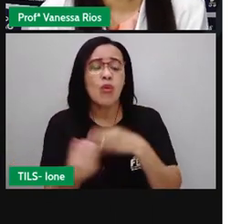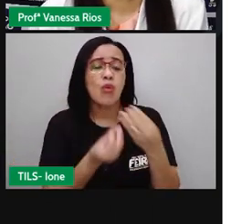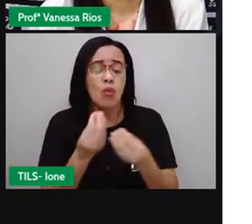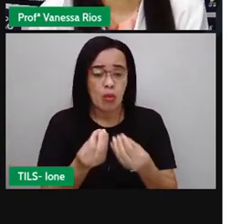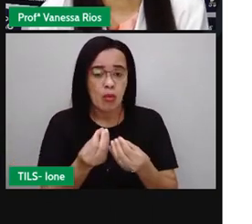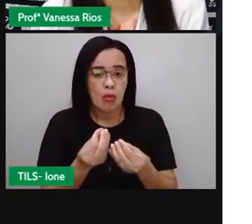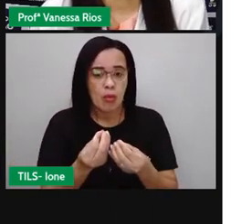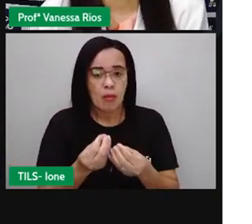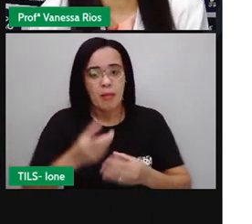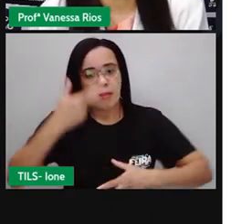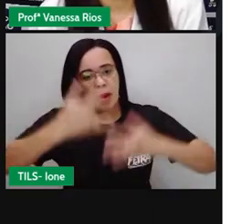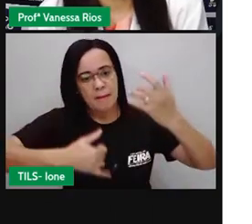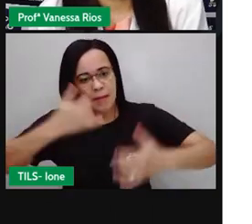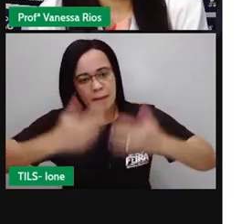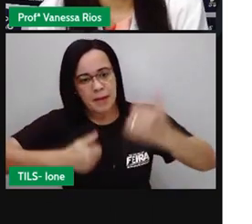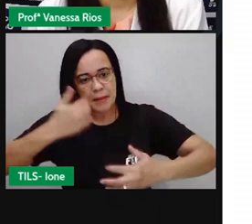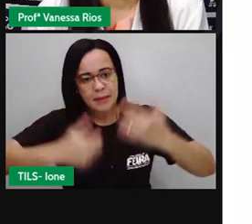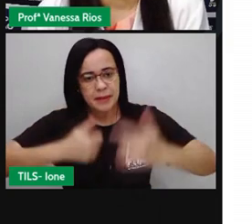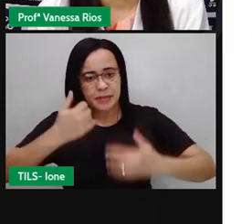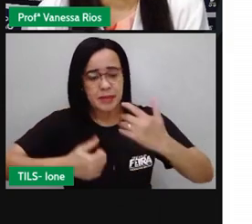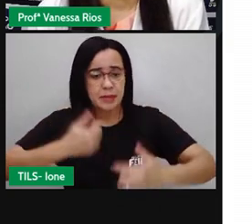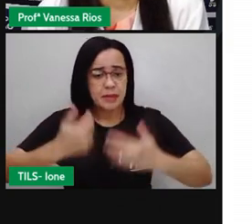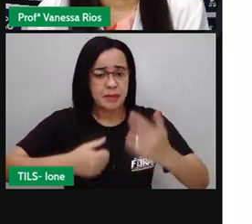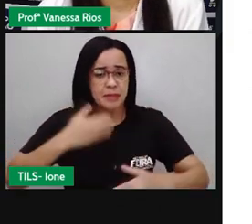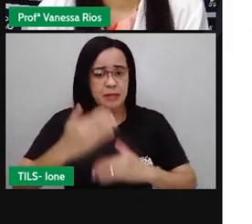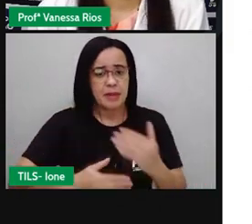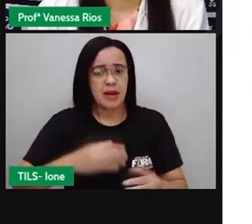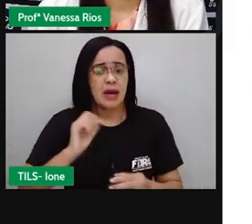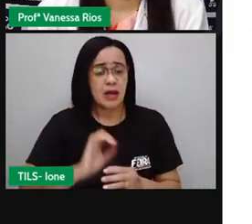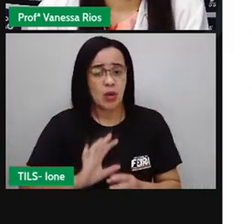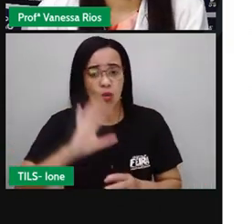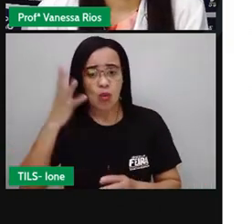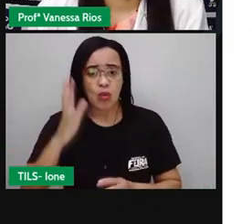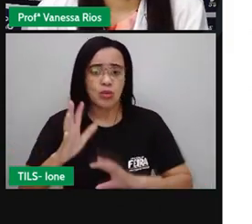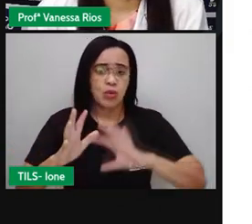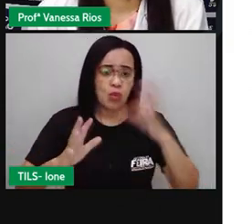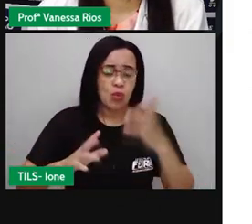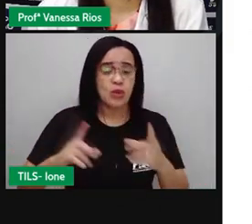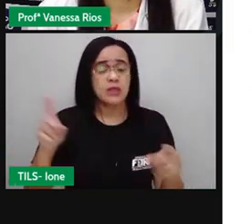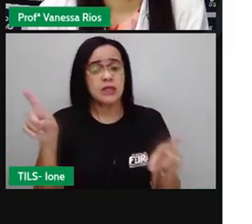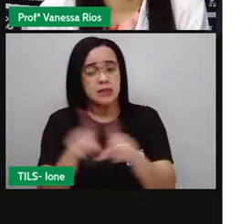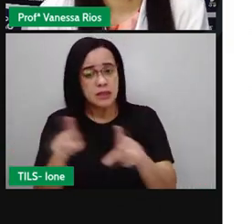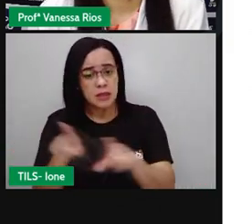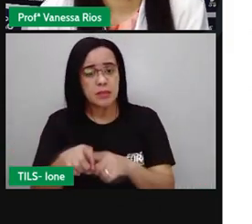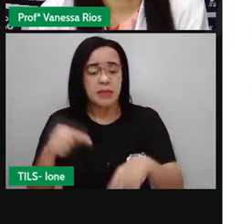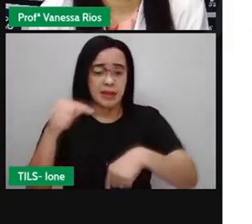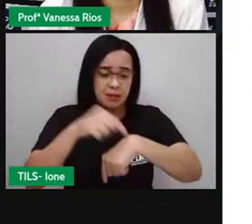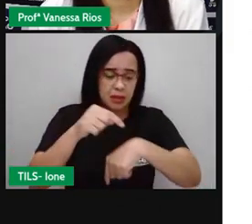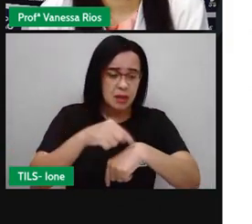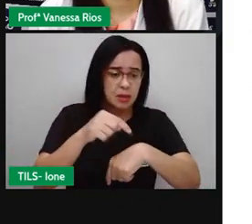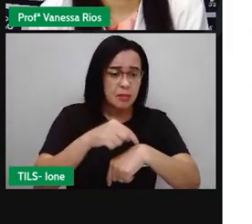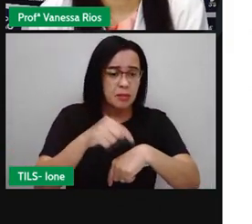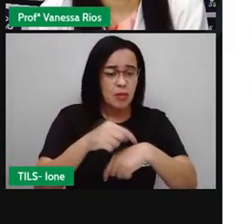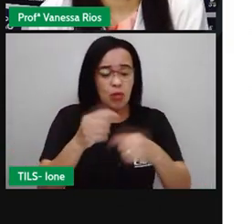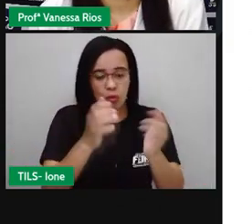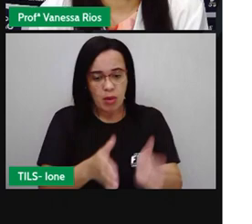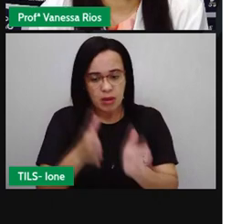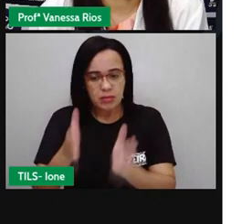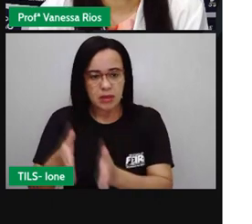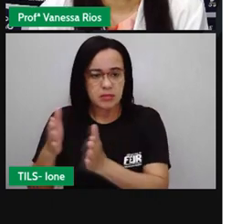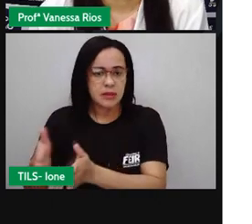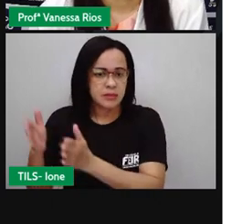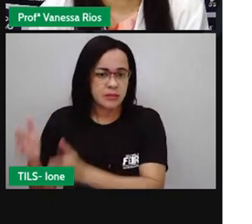o gênero se modificou e ampliou suas características, tornando-se também um gênero